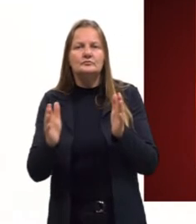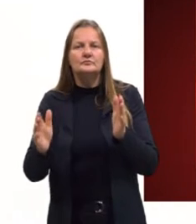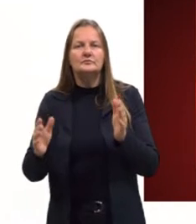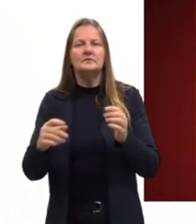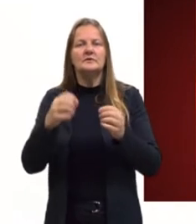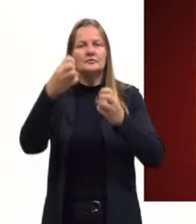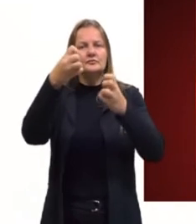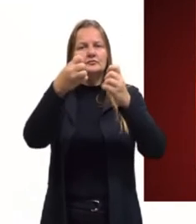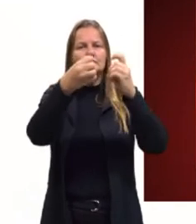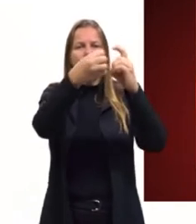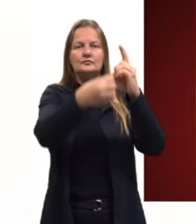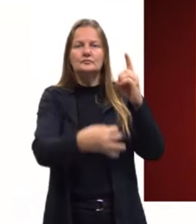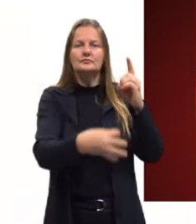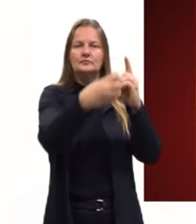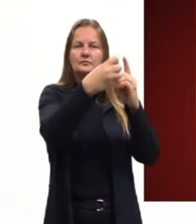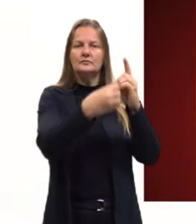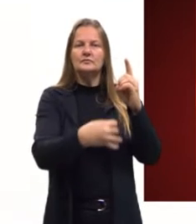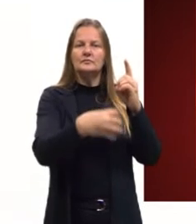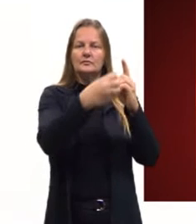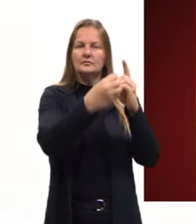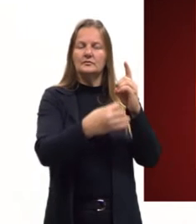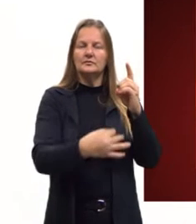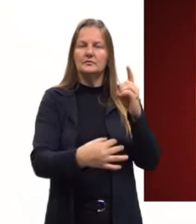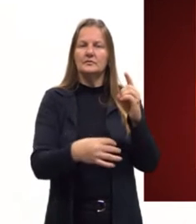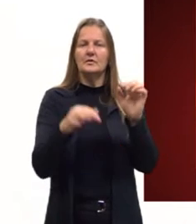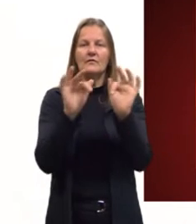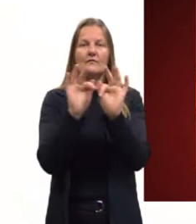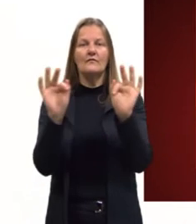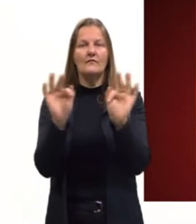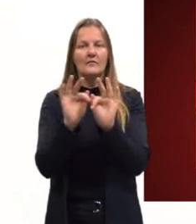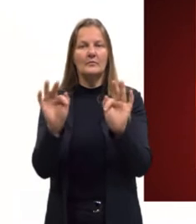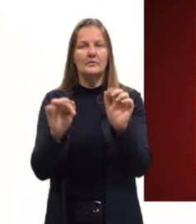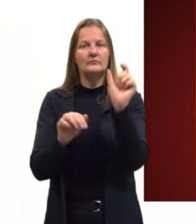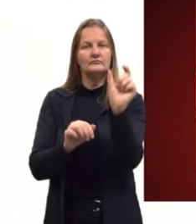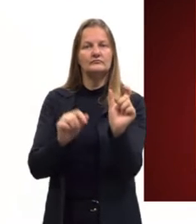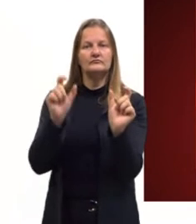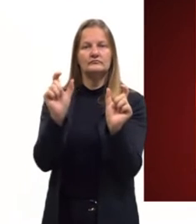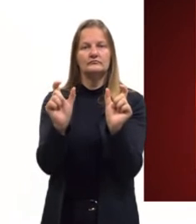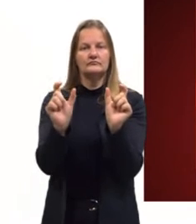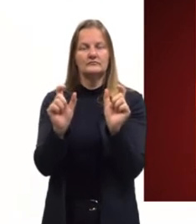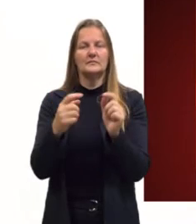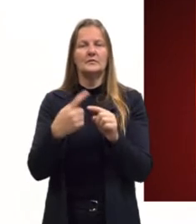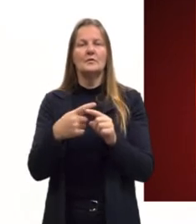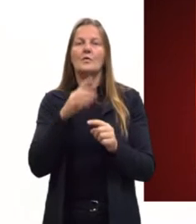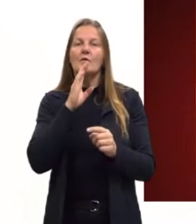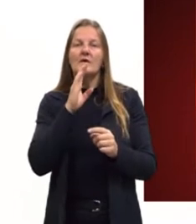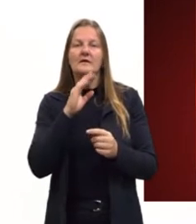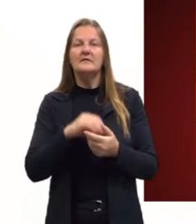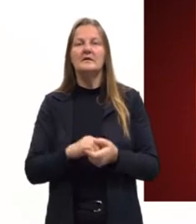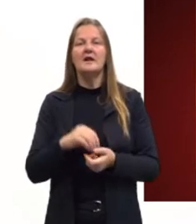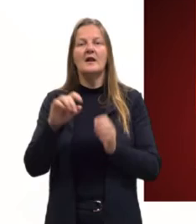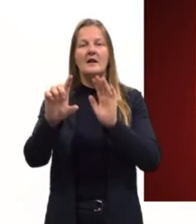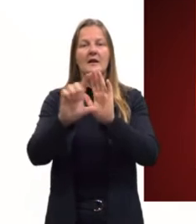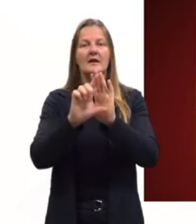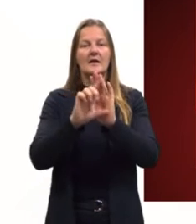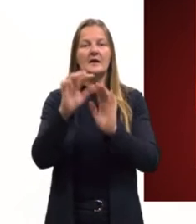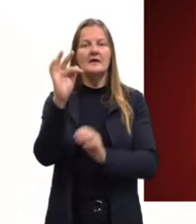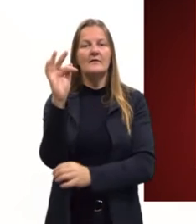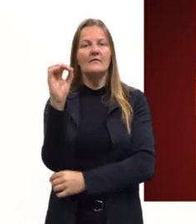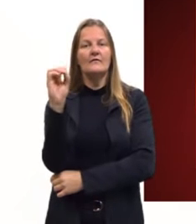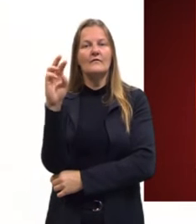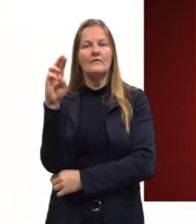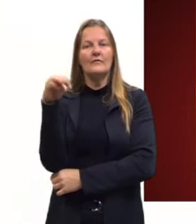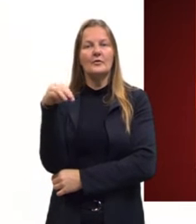descritas por uma fórmula que gera seus termos. Essa fórmula é conhecida como lei de formação.